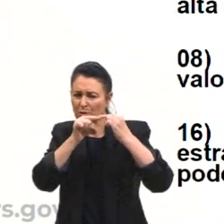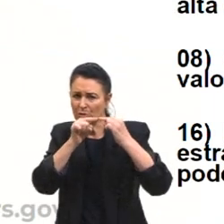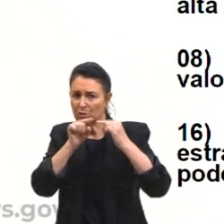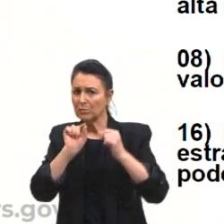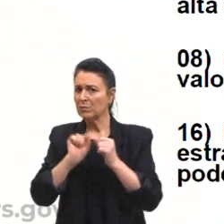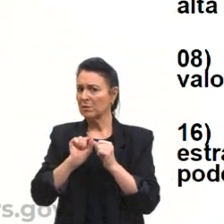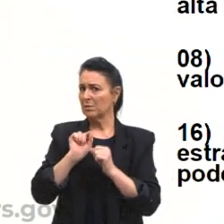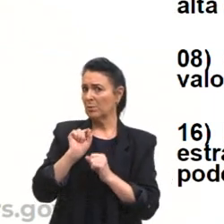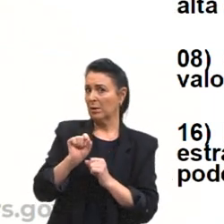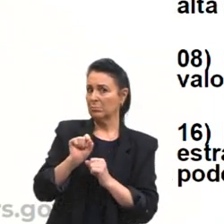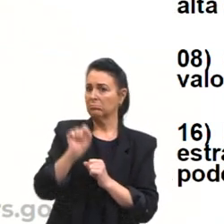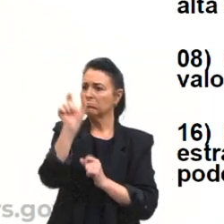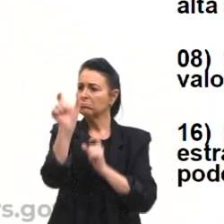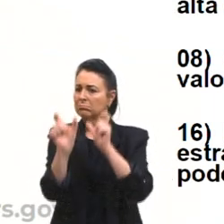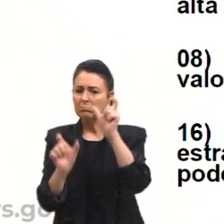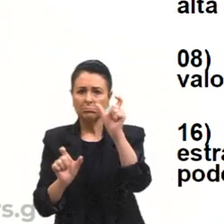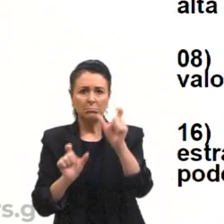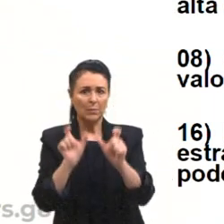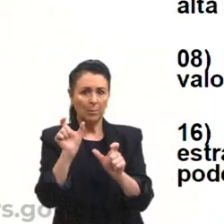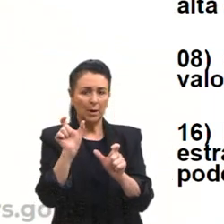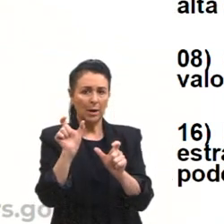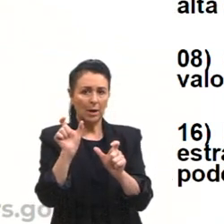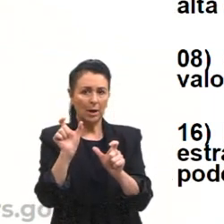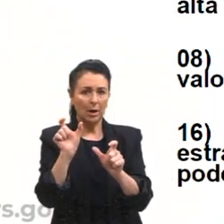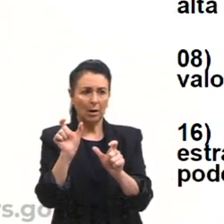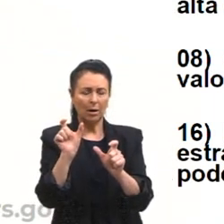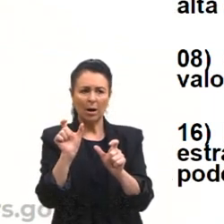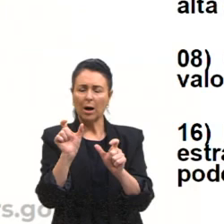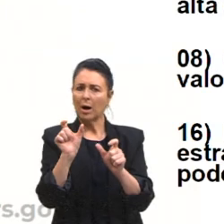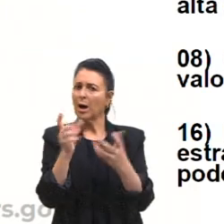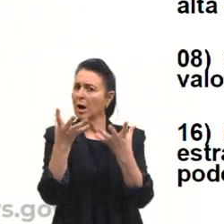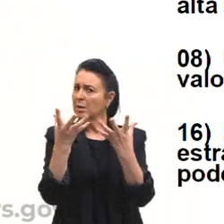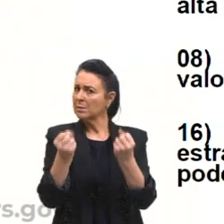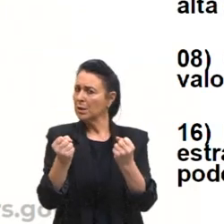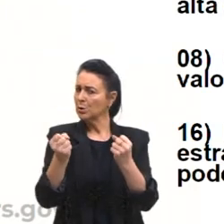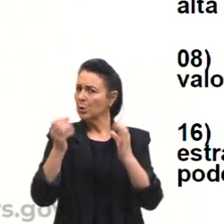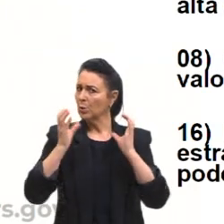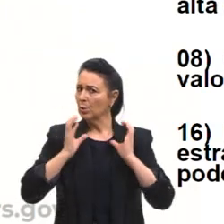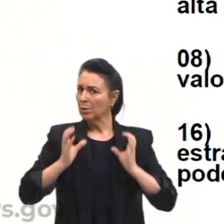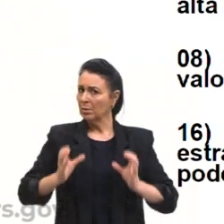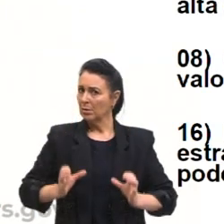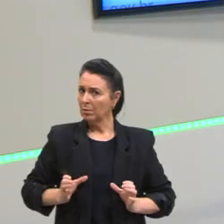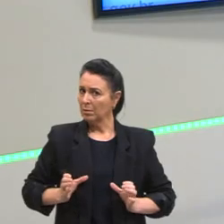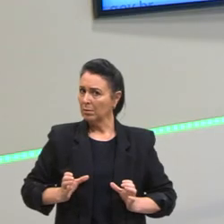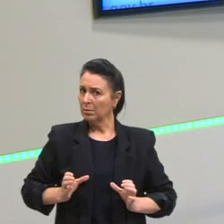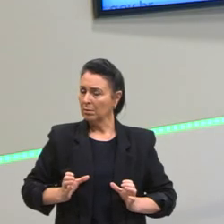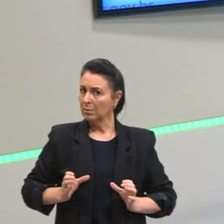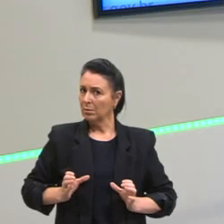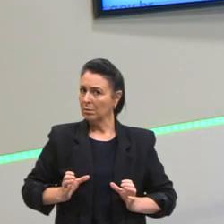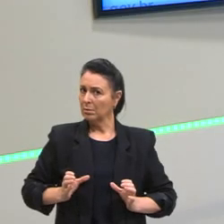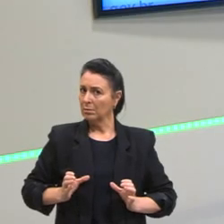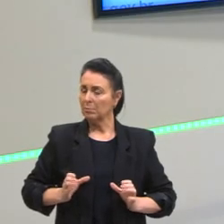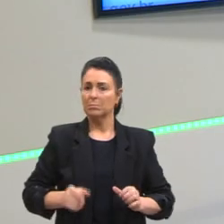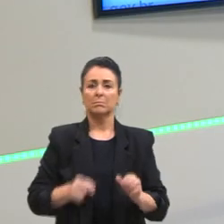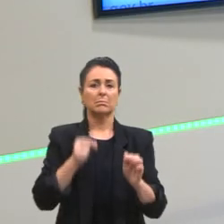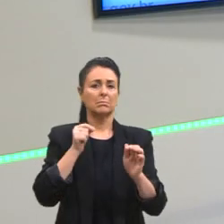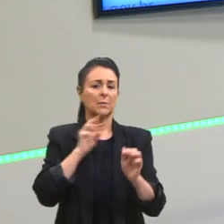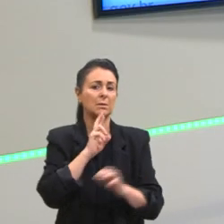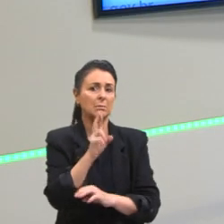cada indivíduo adote comportamentos esperados sobre esse assunto alternativa correta.